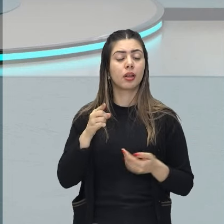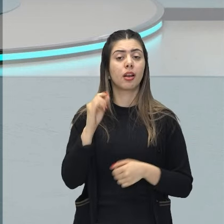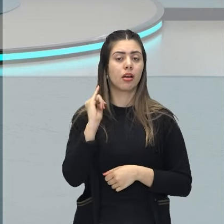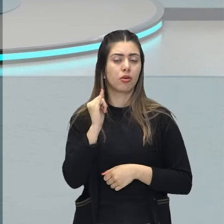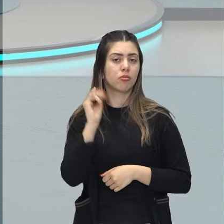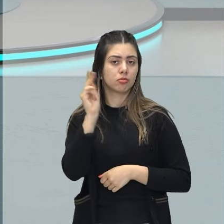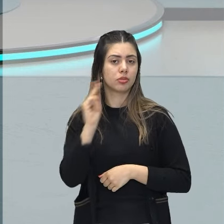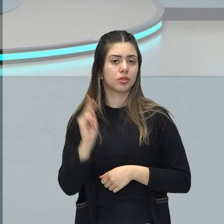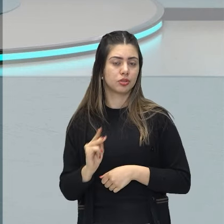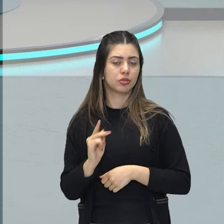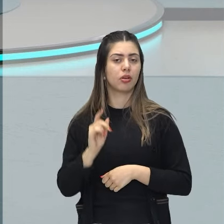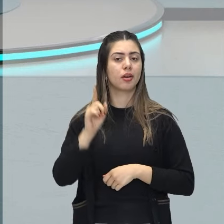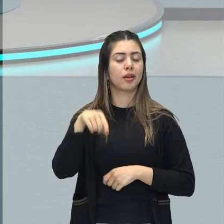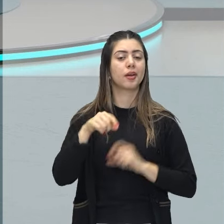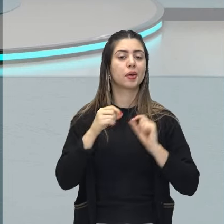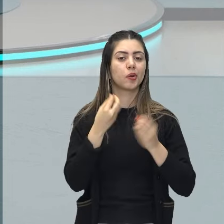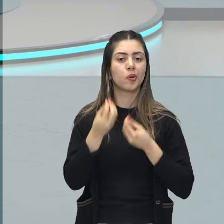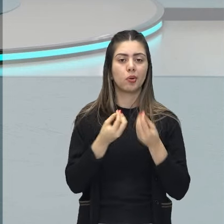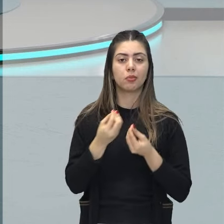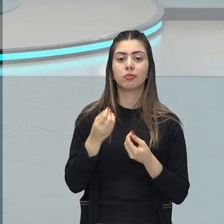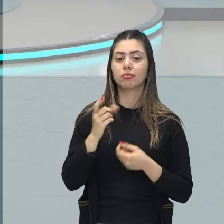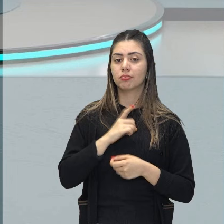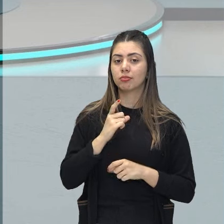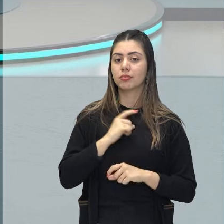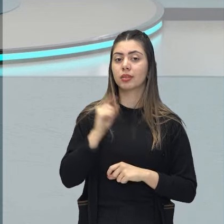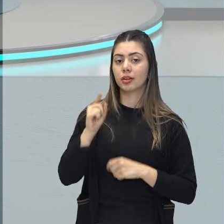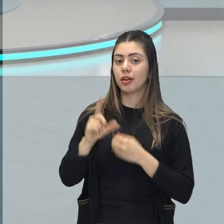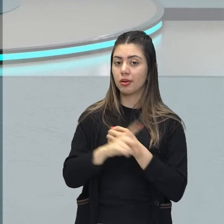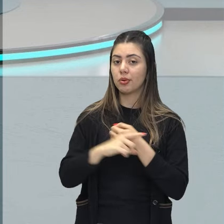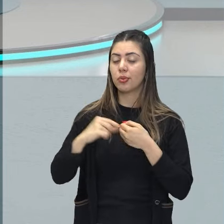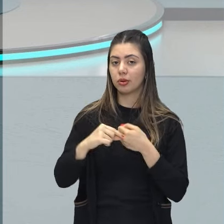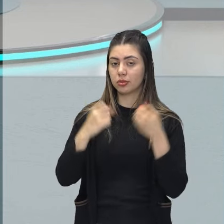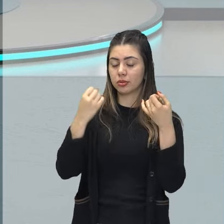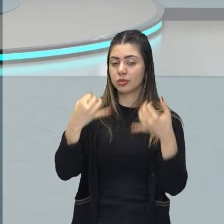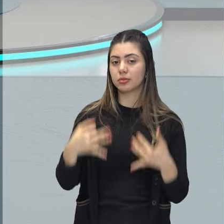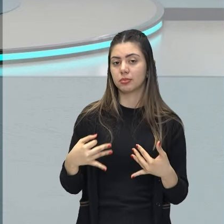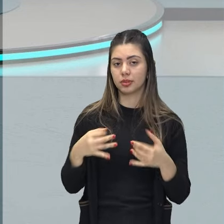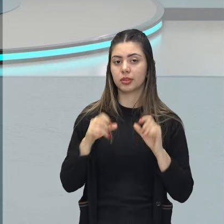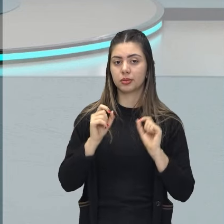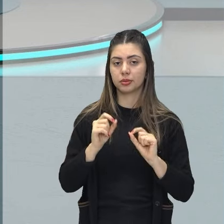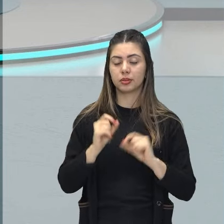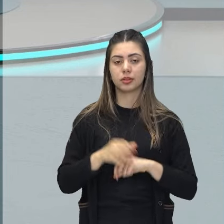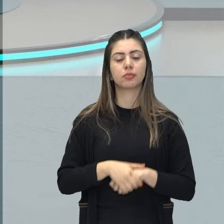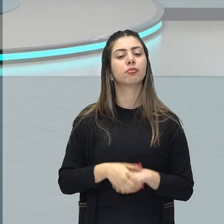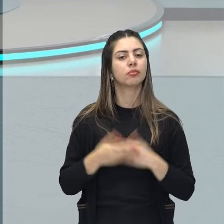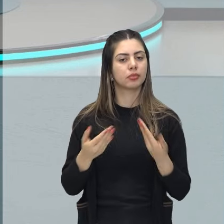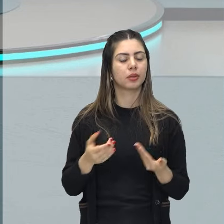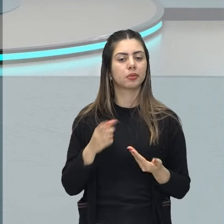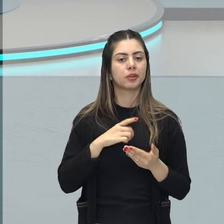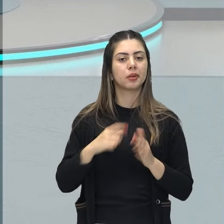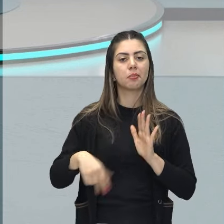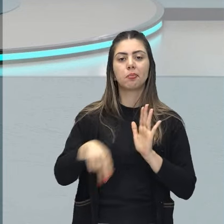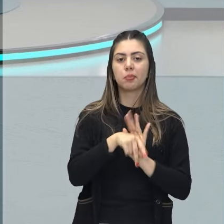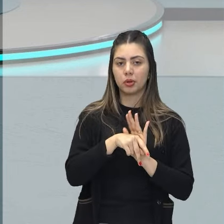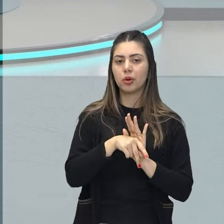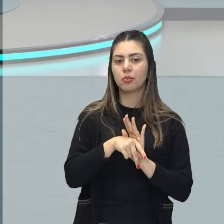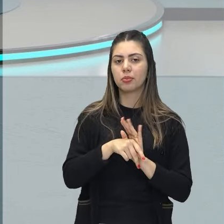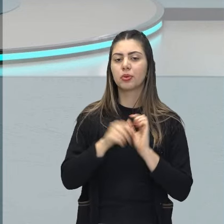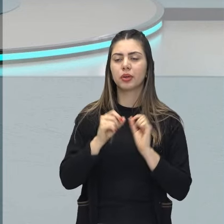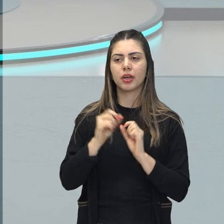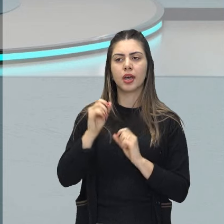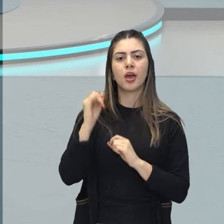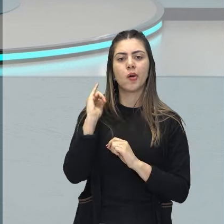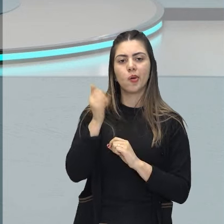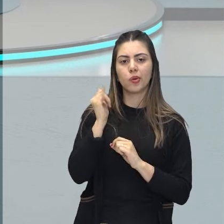história é uma história contada pelo nosso autor aqui, o João Guimarães Rosa, ela faz parte de uma coletânea de contos